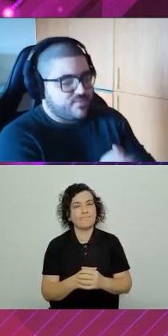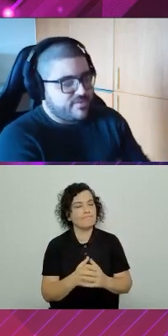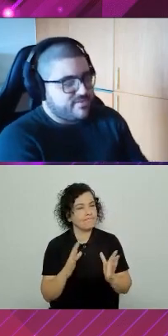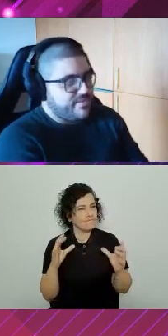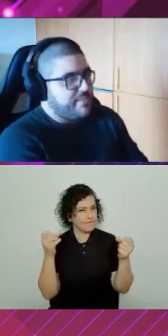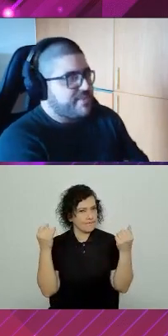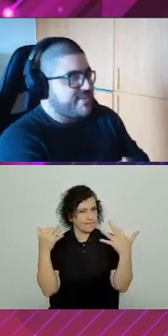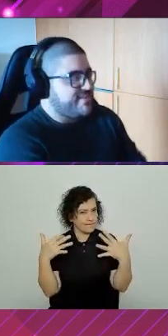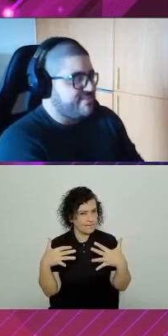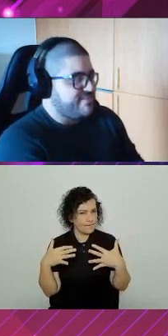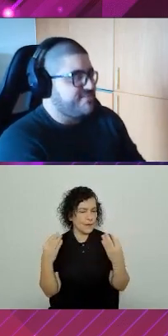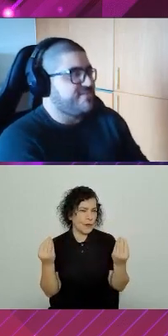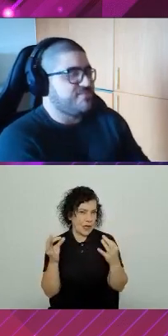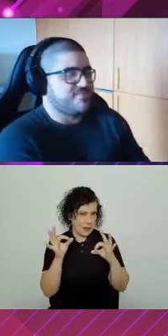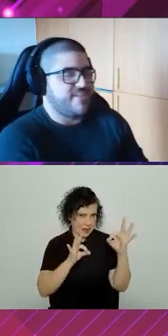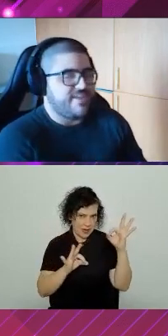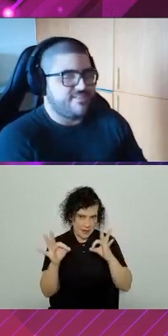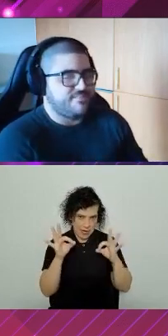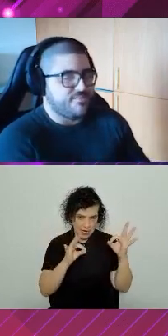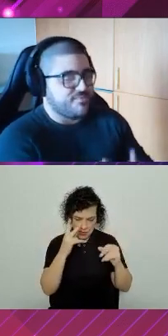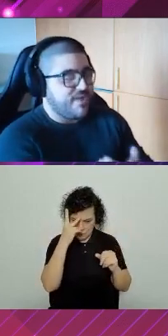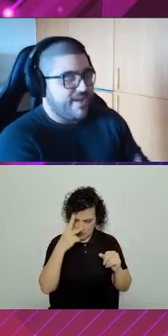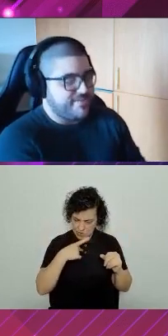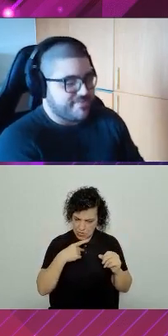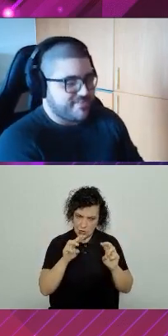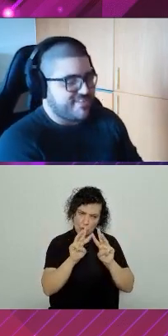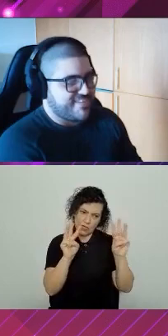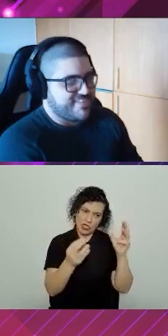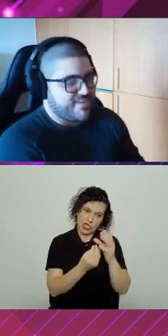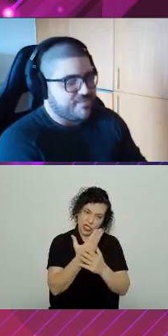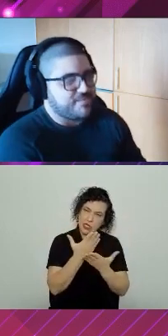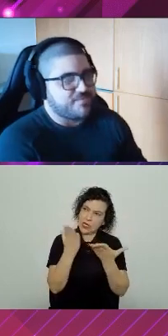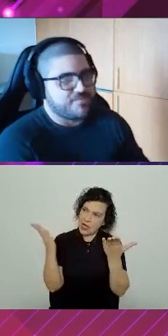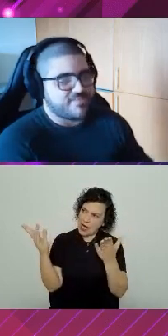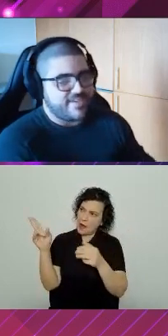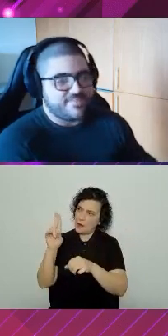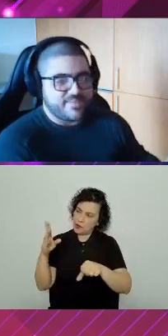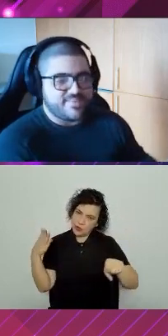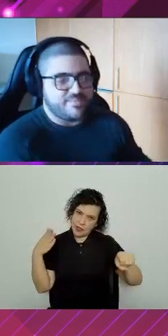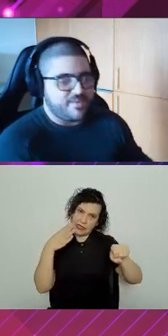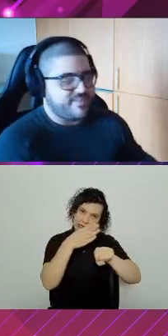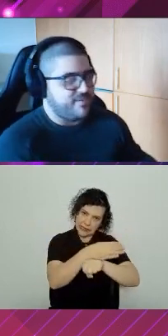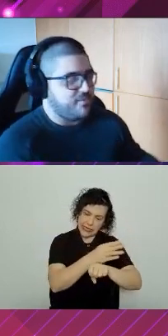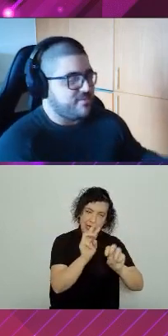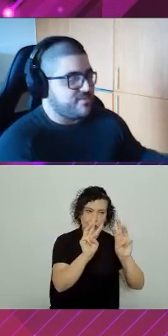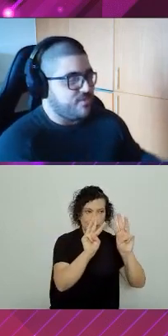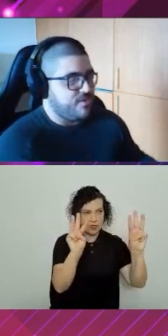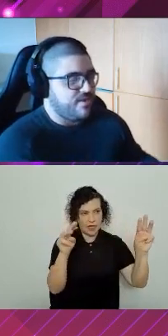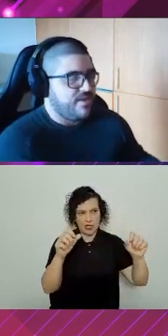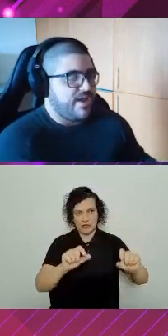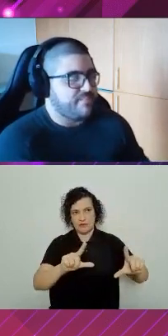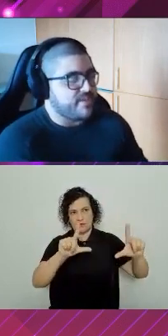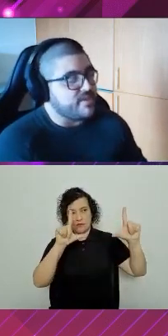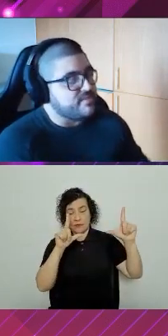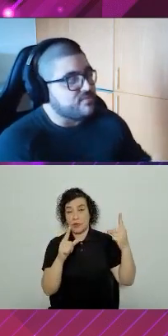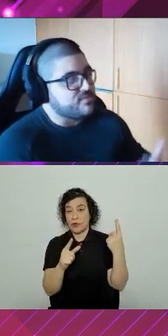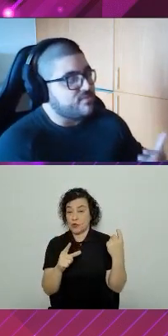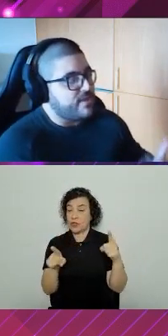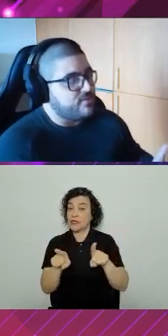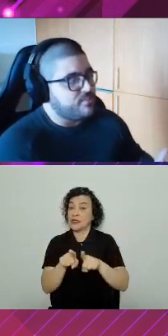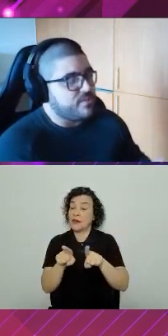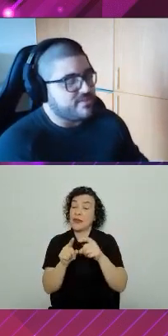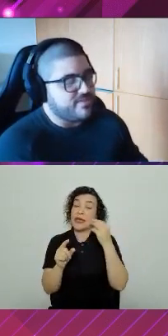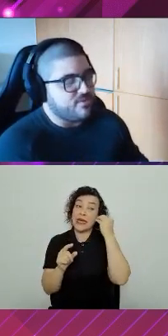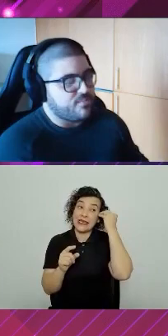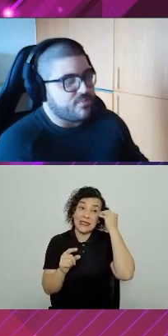fazendo as coisas, não é para a gente. A gente faz o site para o usuário. Então, o site precisa aparecer uma coisa só. A experiência do